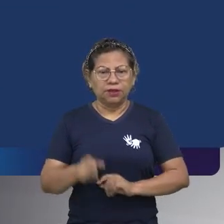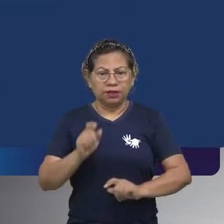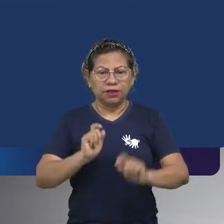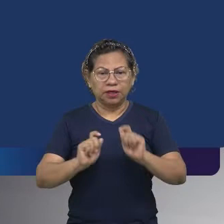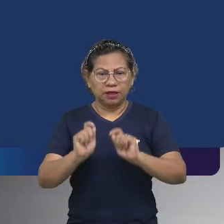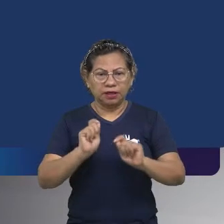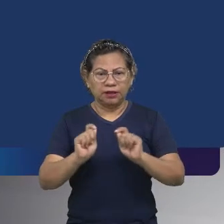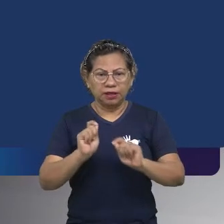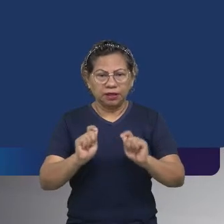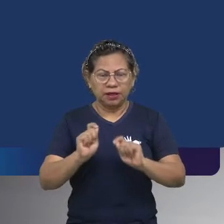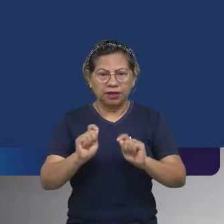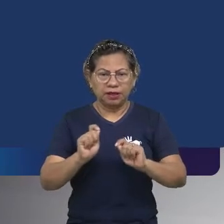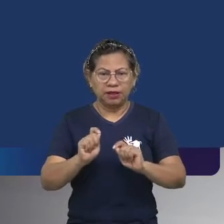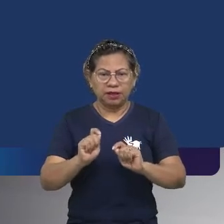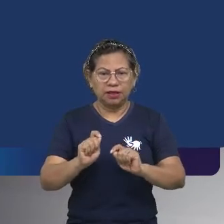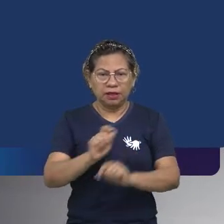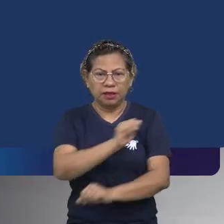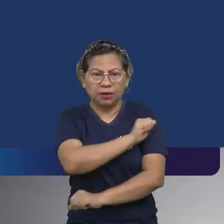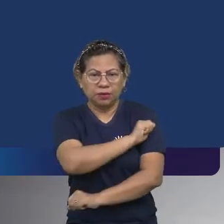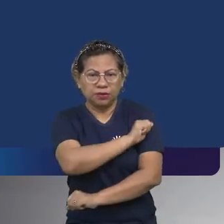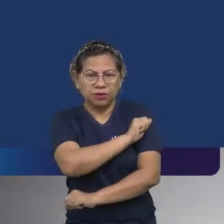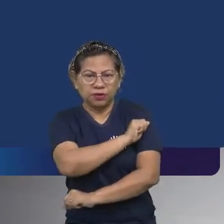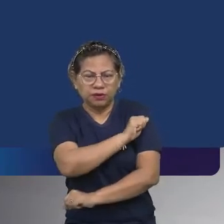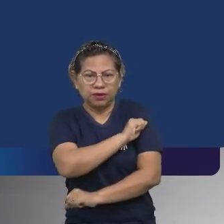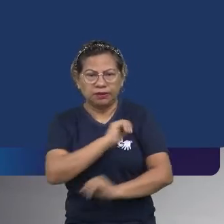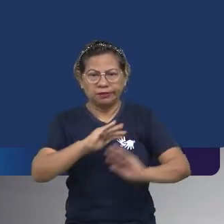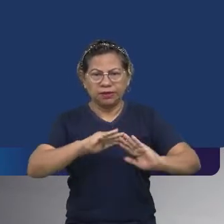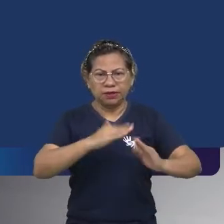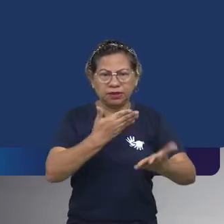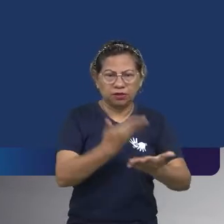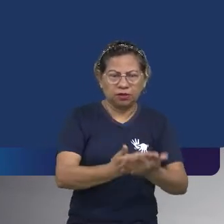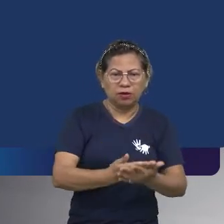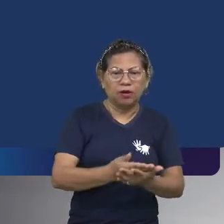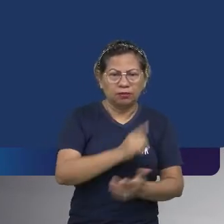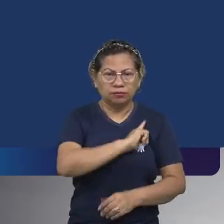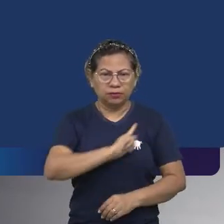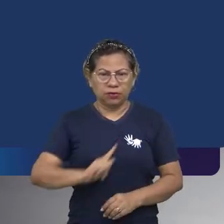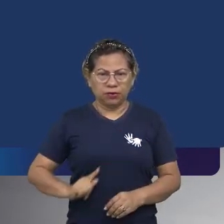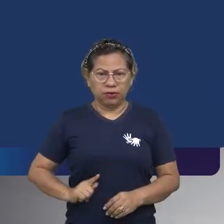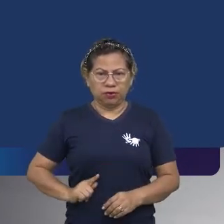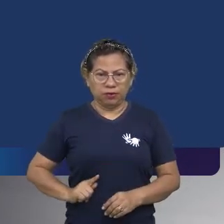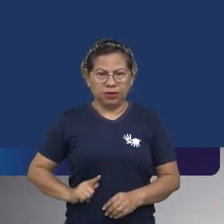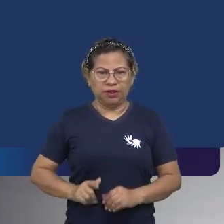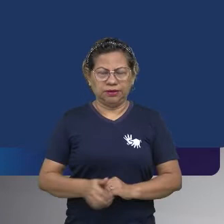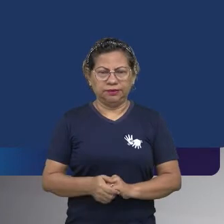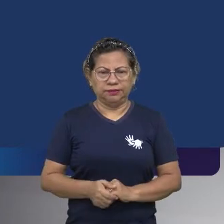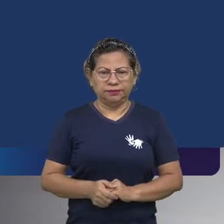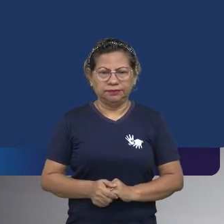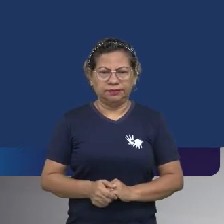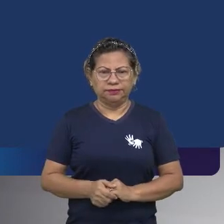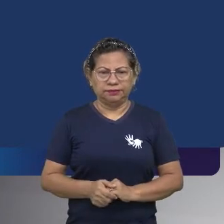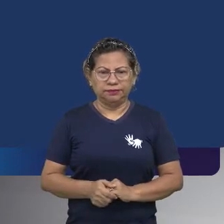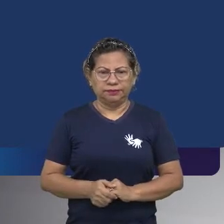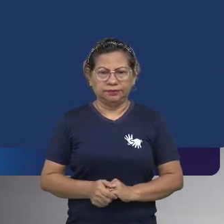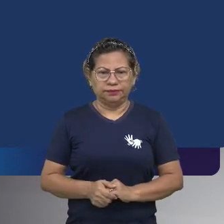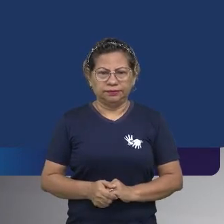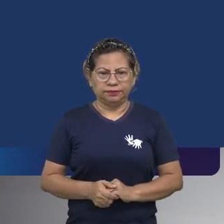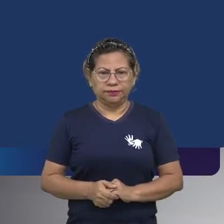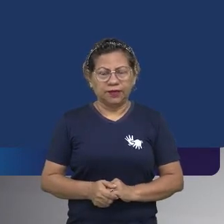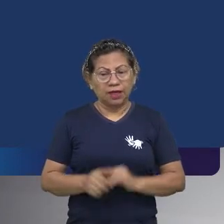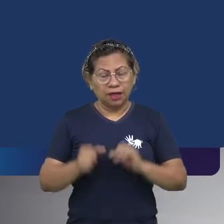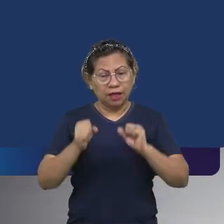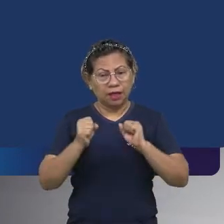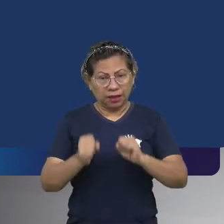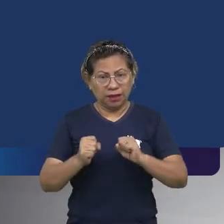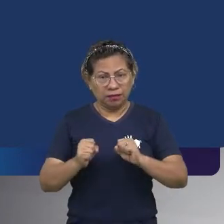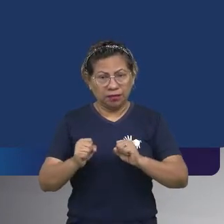estudante da escola pública, né? Da escola pública pode alcançar